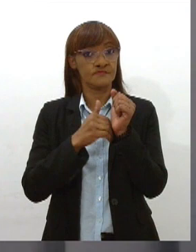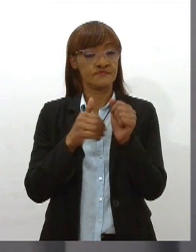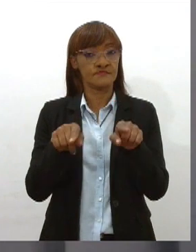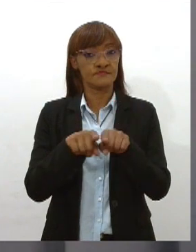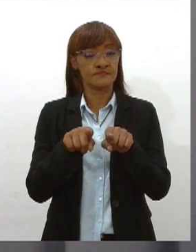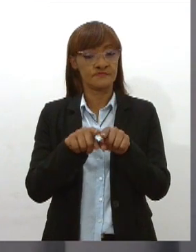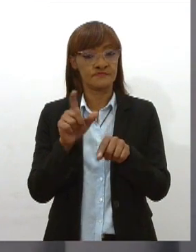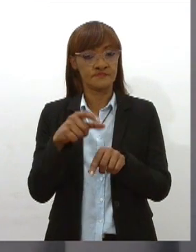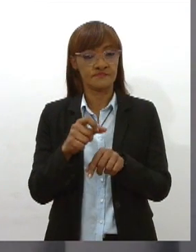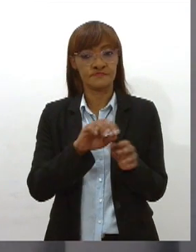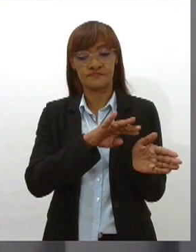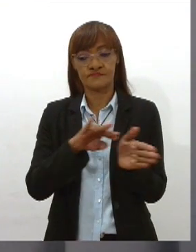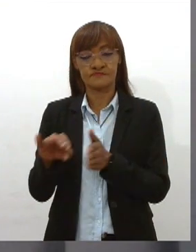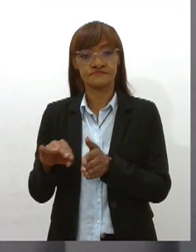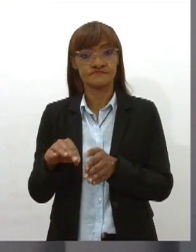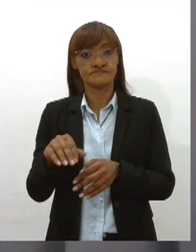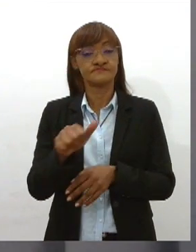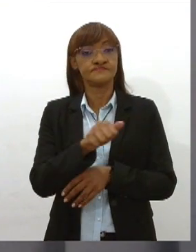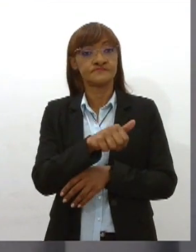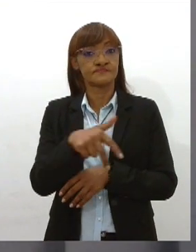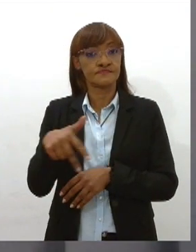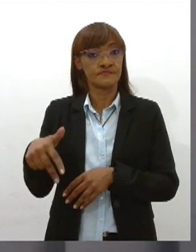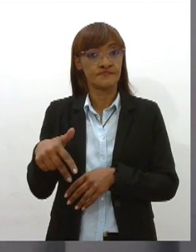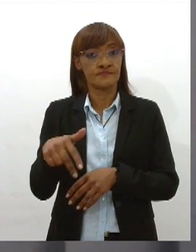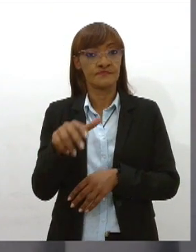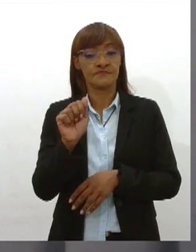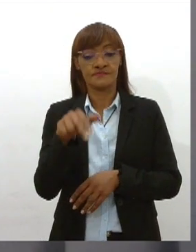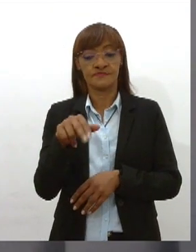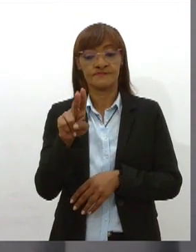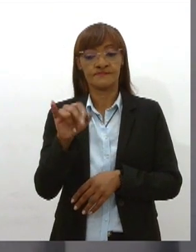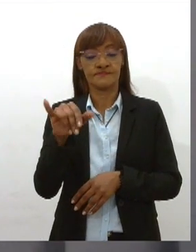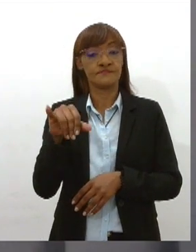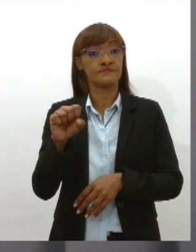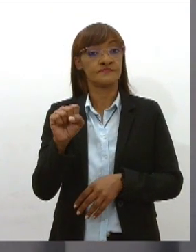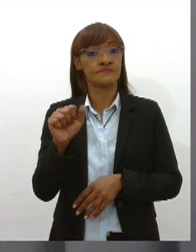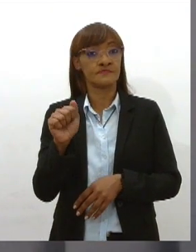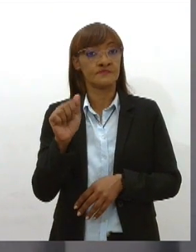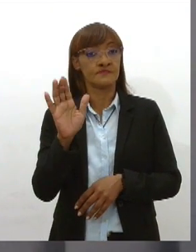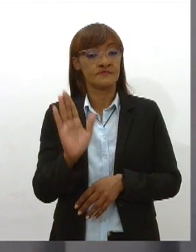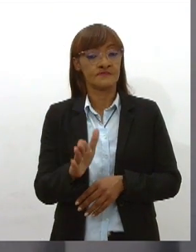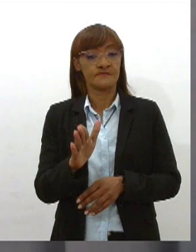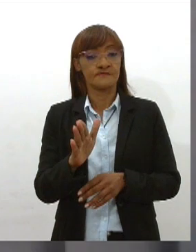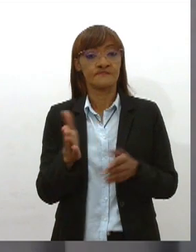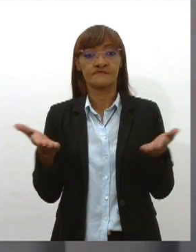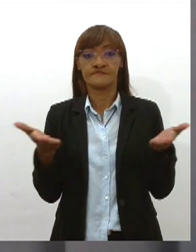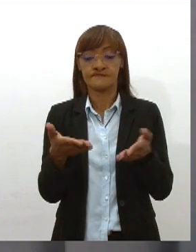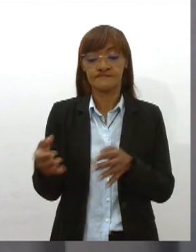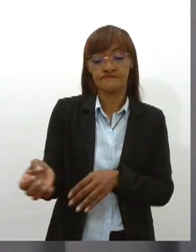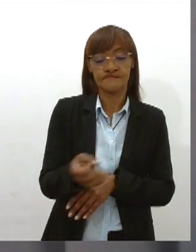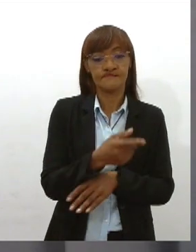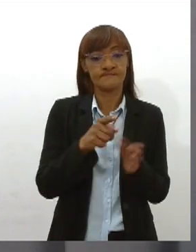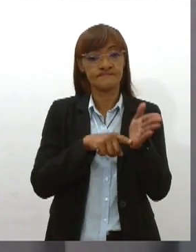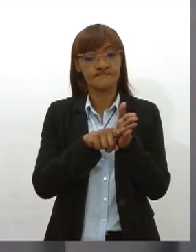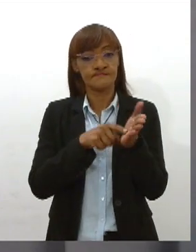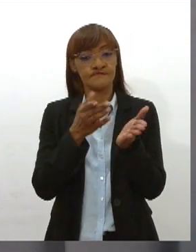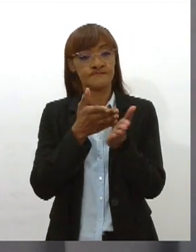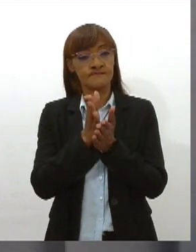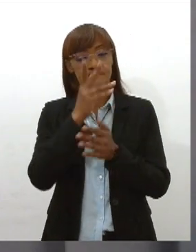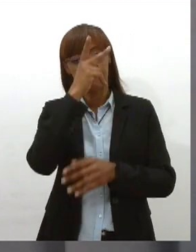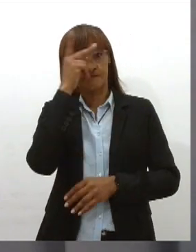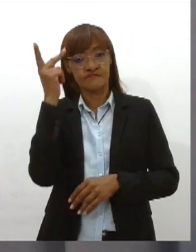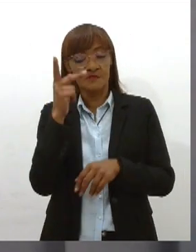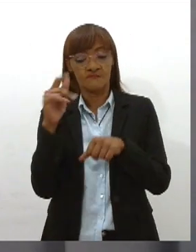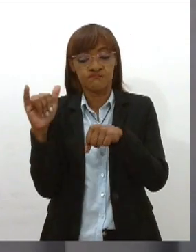Anvisa, é que a Agência Nacional de Vigilância Sanitária aprovou um novo tratamento para pessoas com obesidade